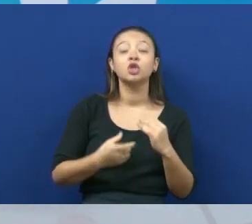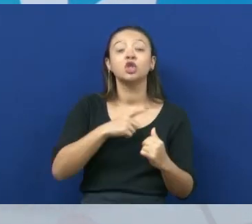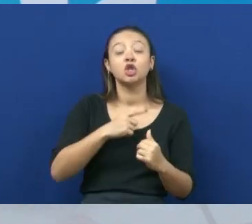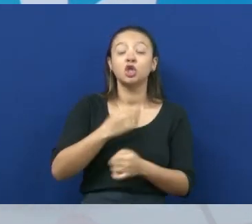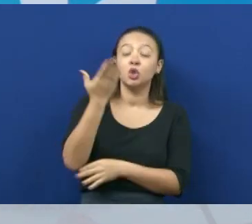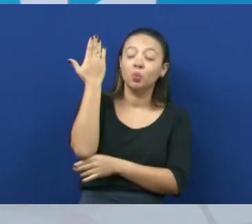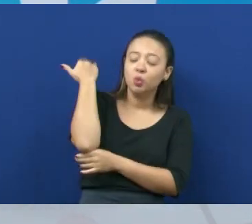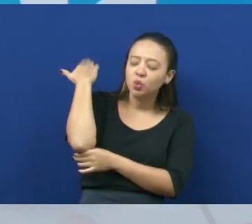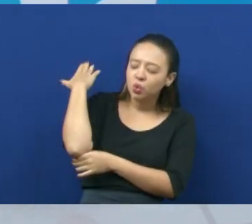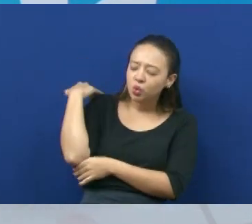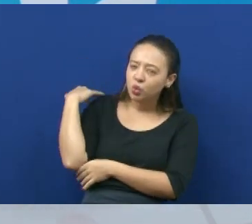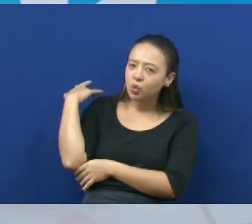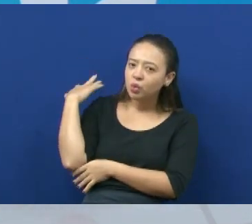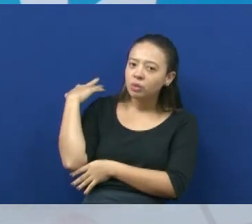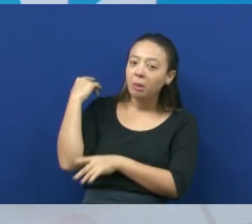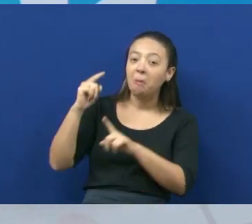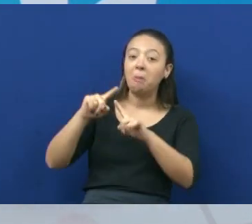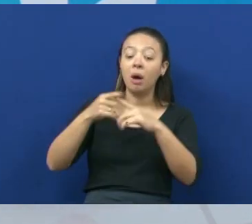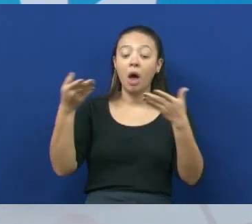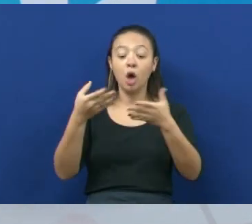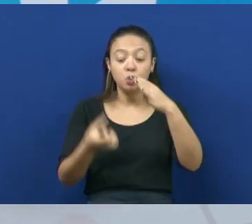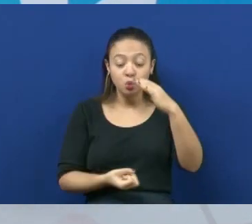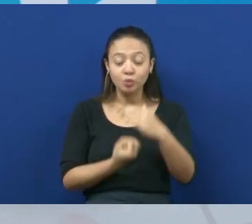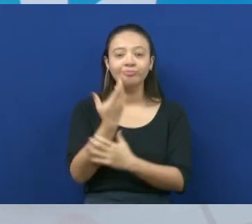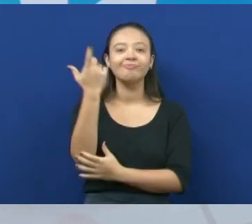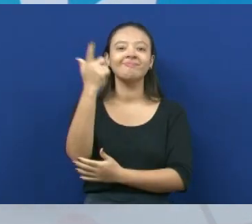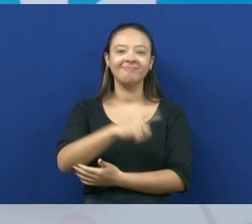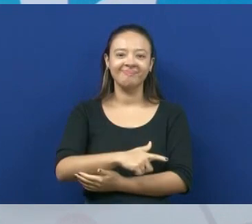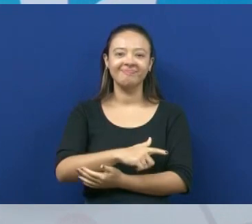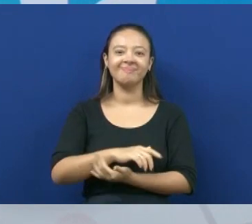ouvíamos mais sobre elas.